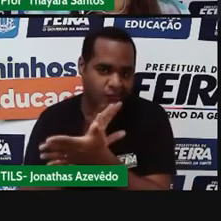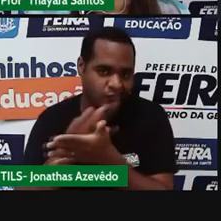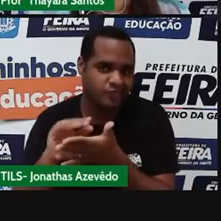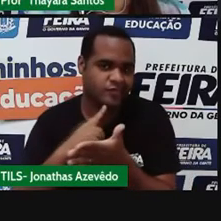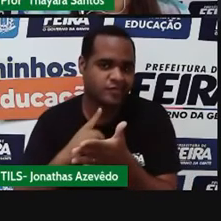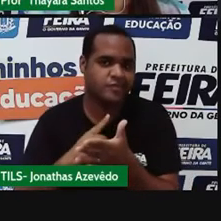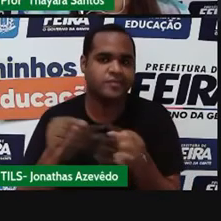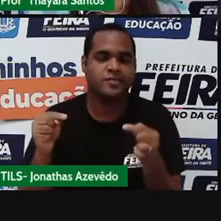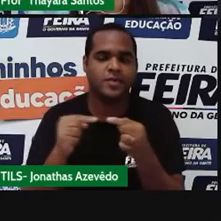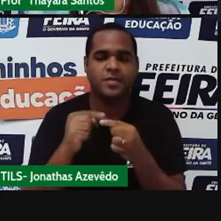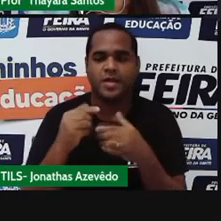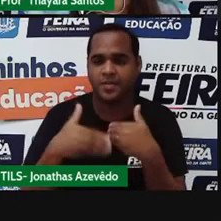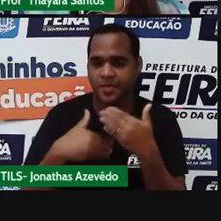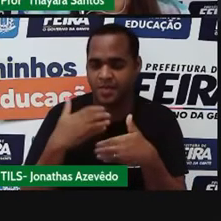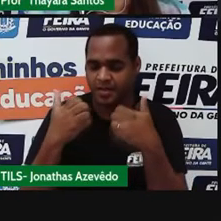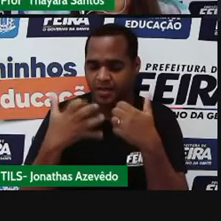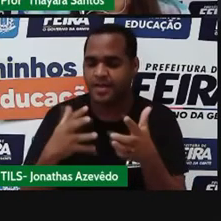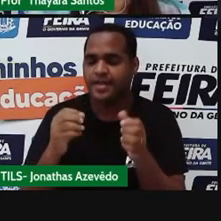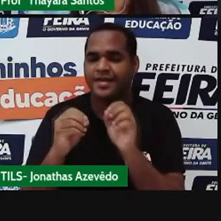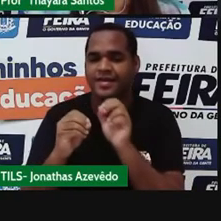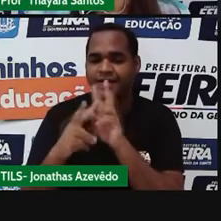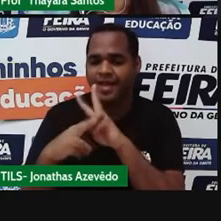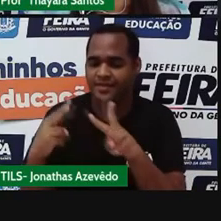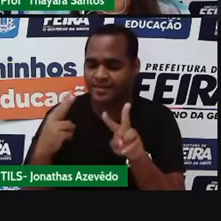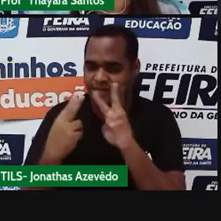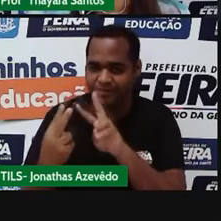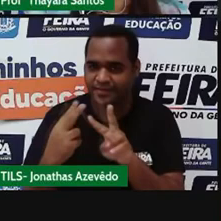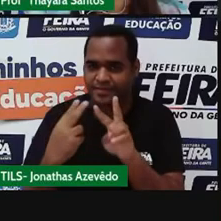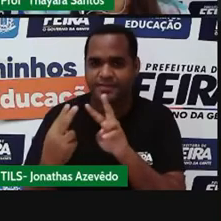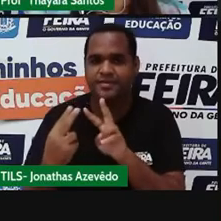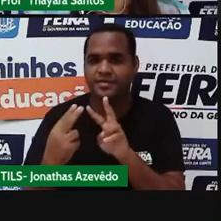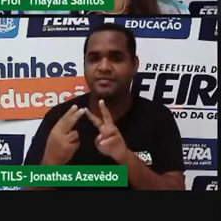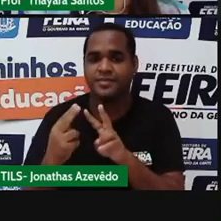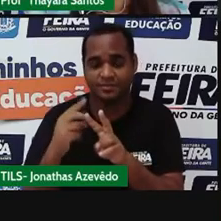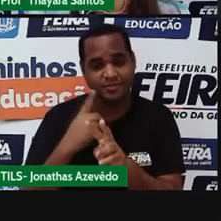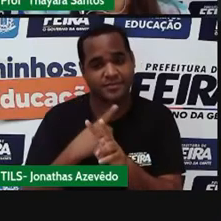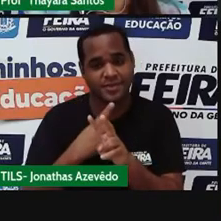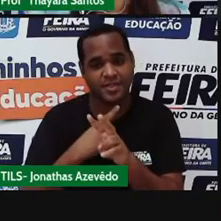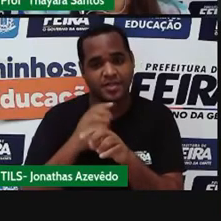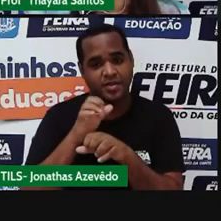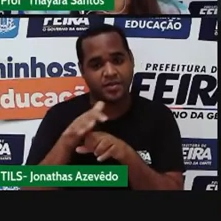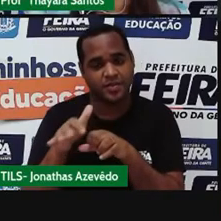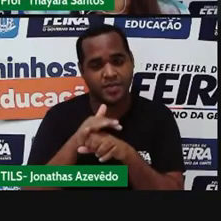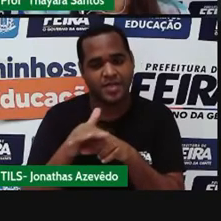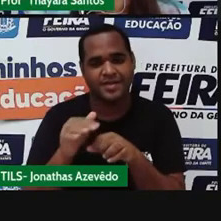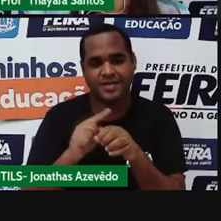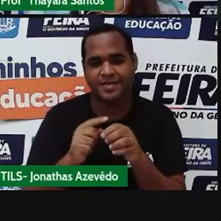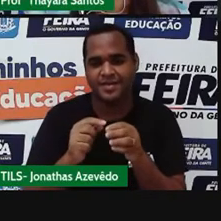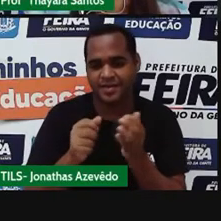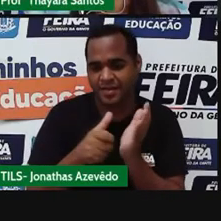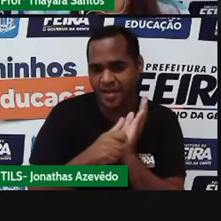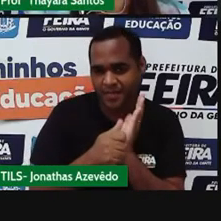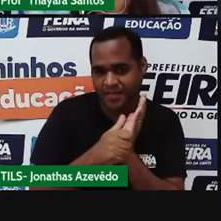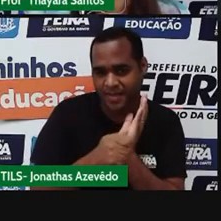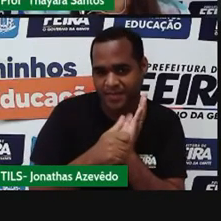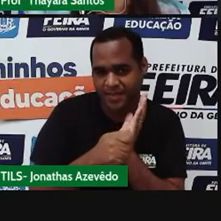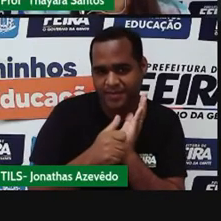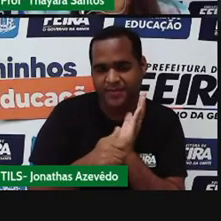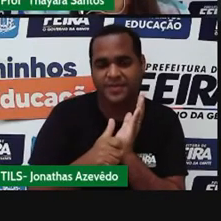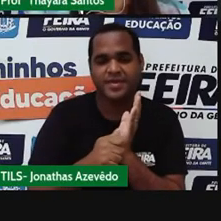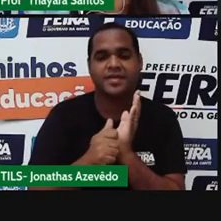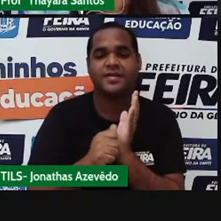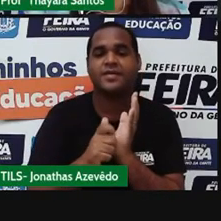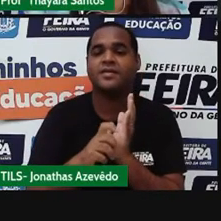ocorre por meio da passagem de uma corrente de ar e não de água. Ao soprar os amendoins, por exemplo, as cascas